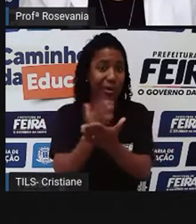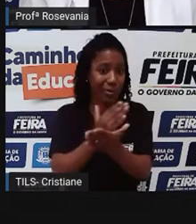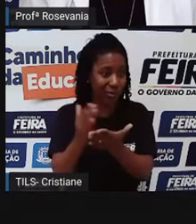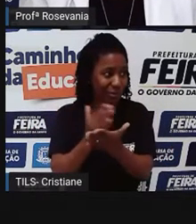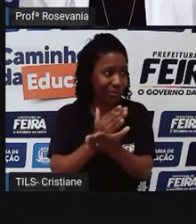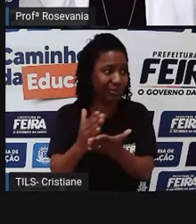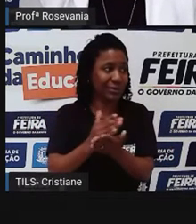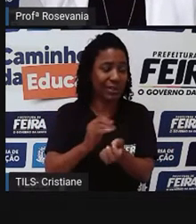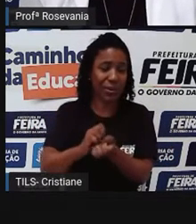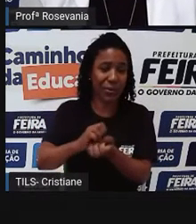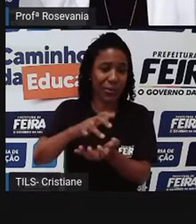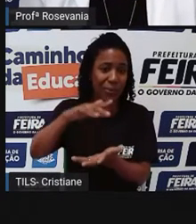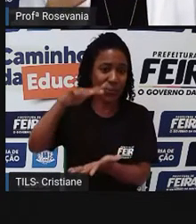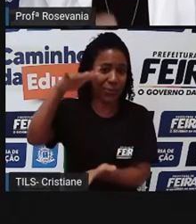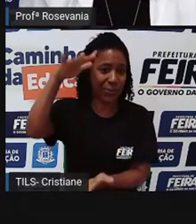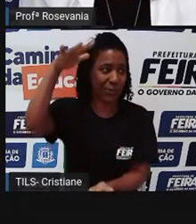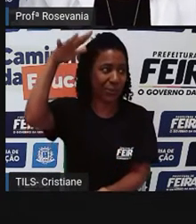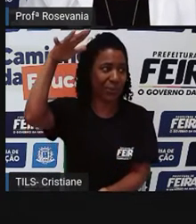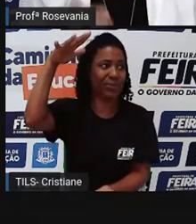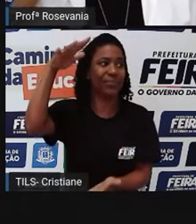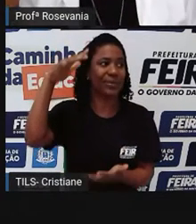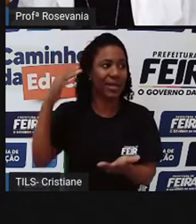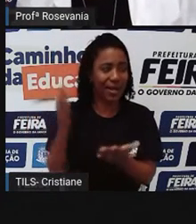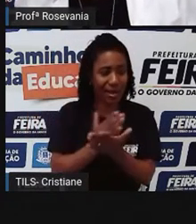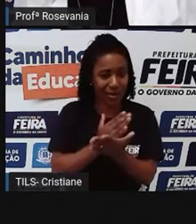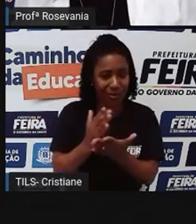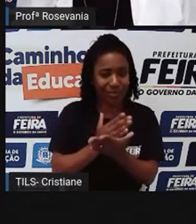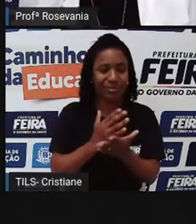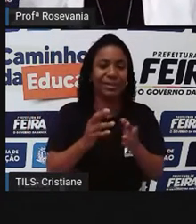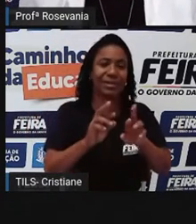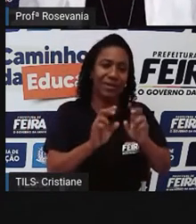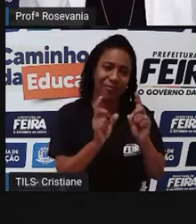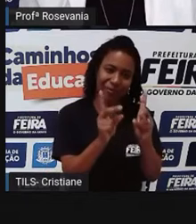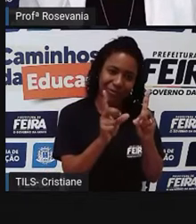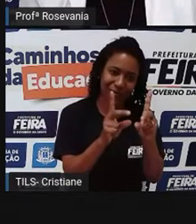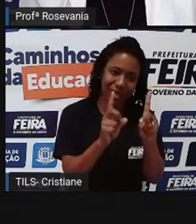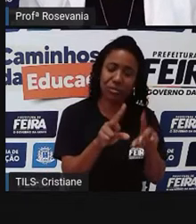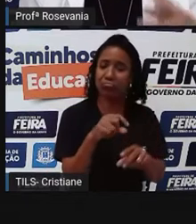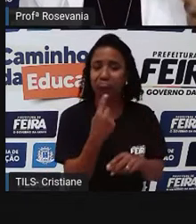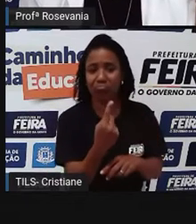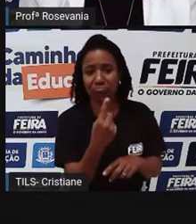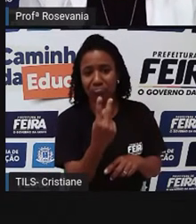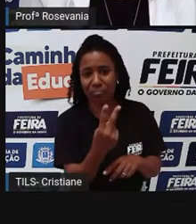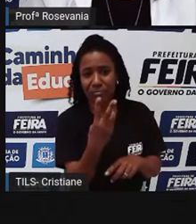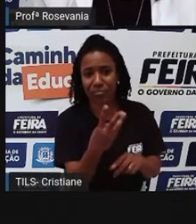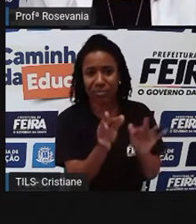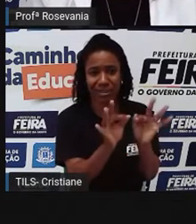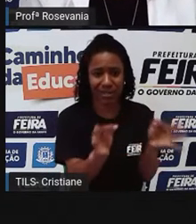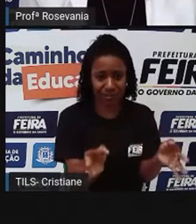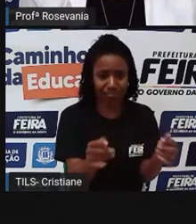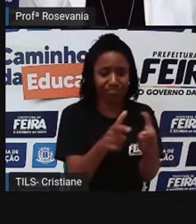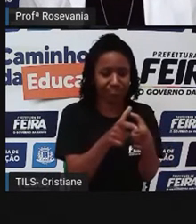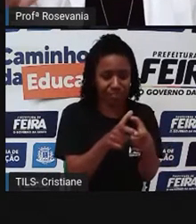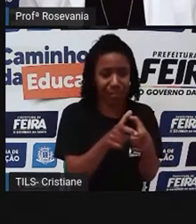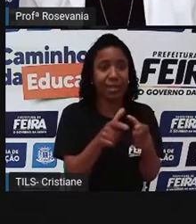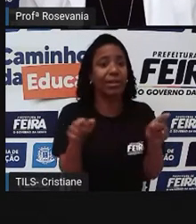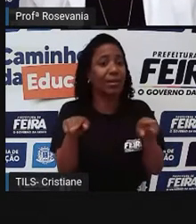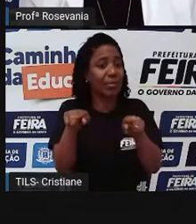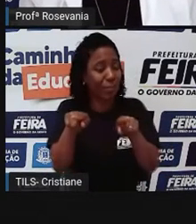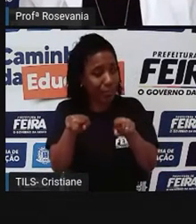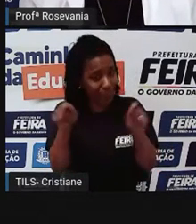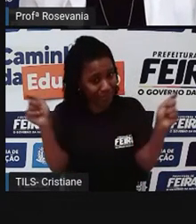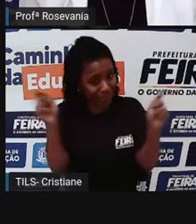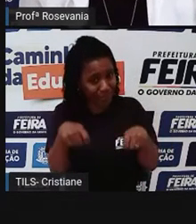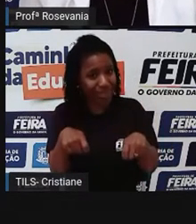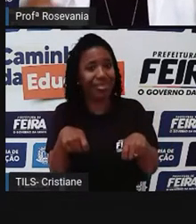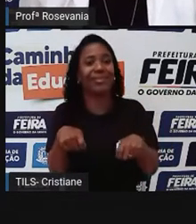também são atacadistas. Eles são varejistas e atacadistas. Você pode comprar pequenas quantidades, mas